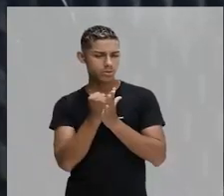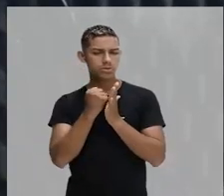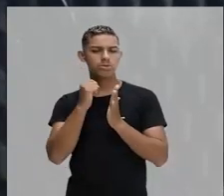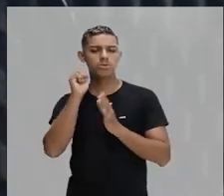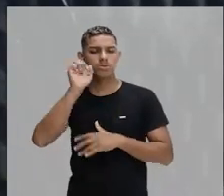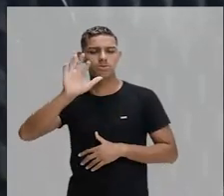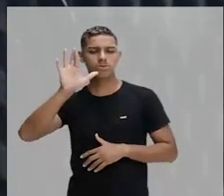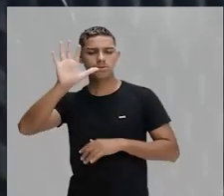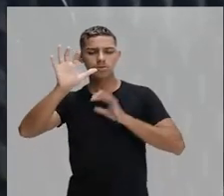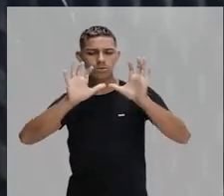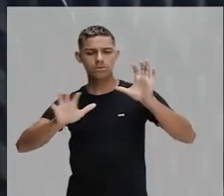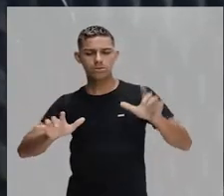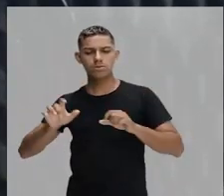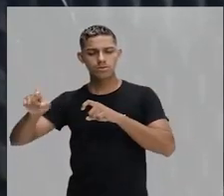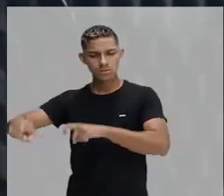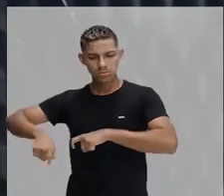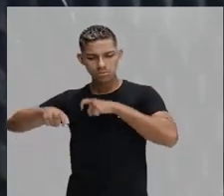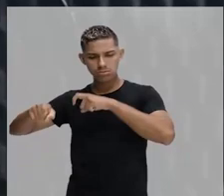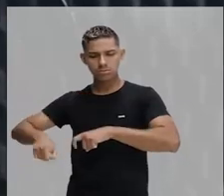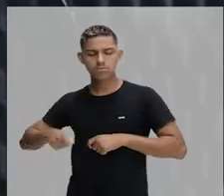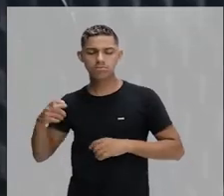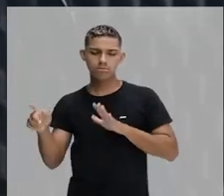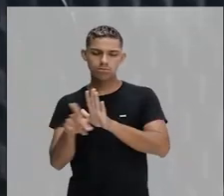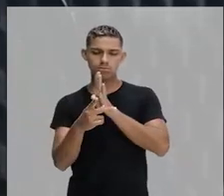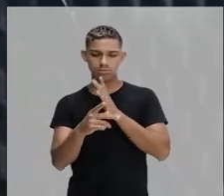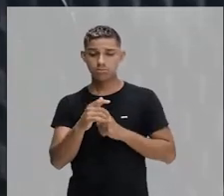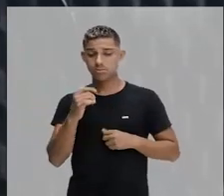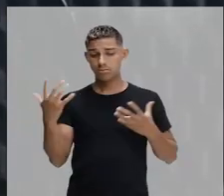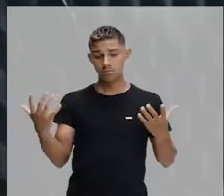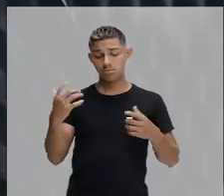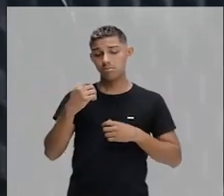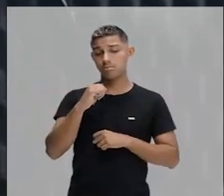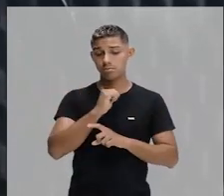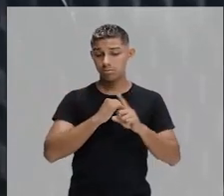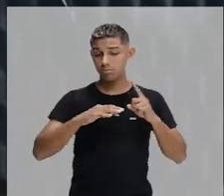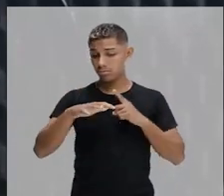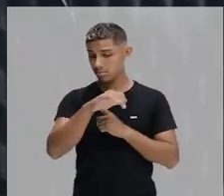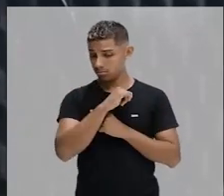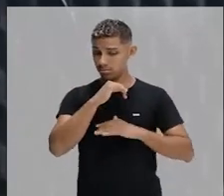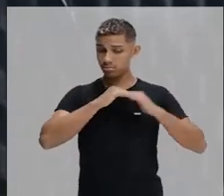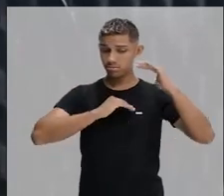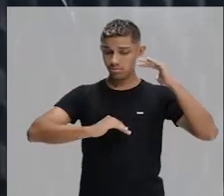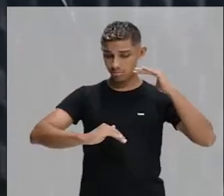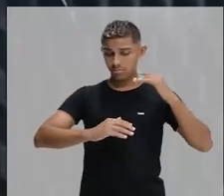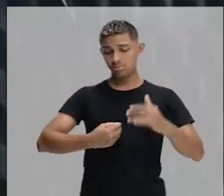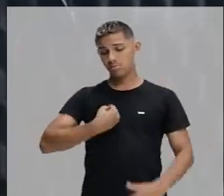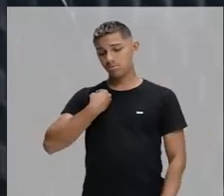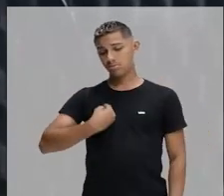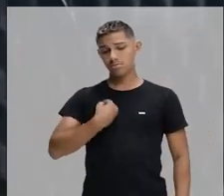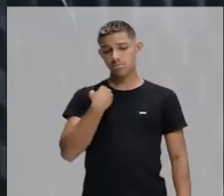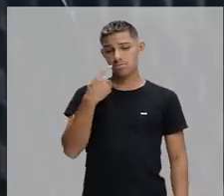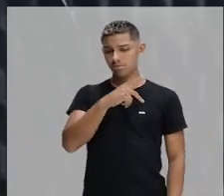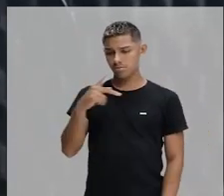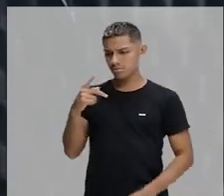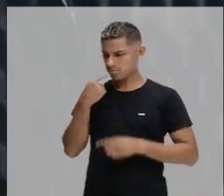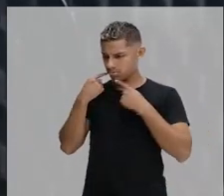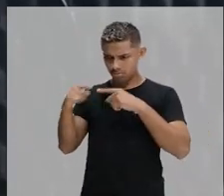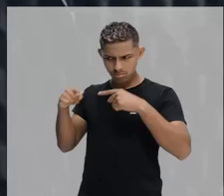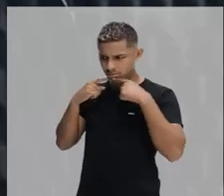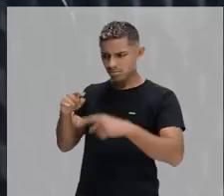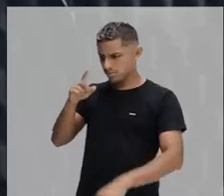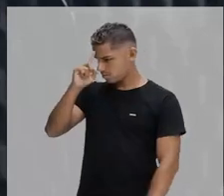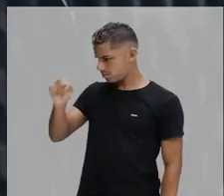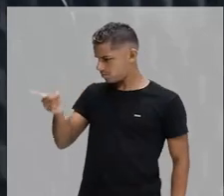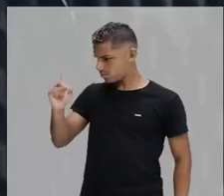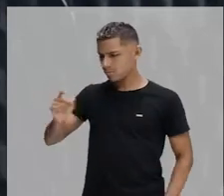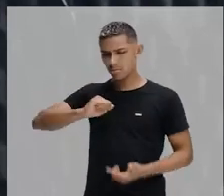marcado por conta da situação social, por conta do local onde ele vive. E a professora recrimina a